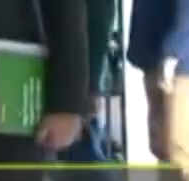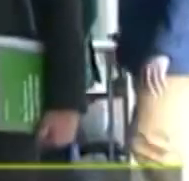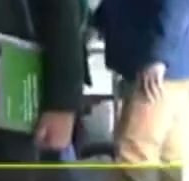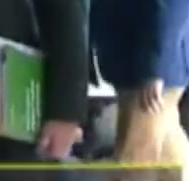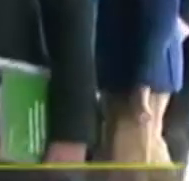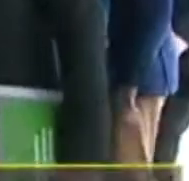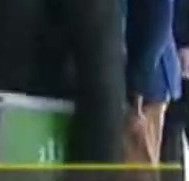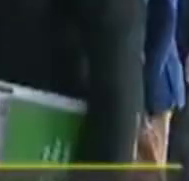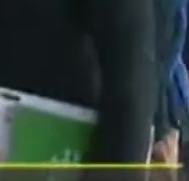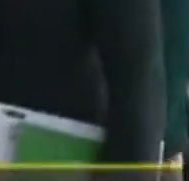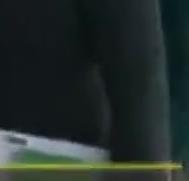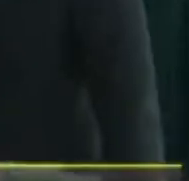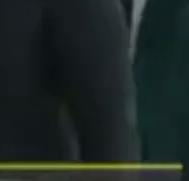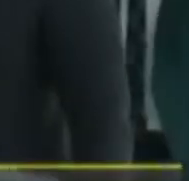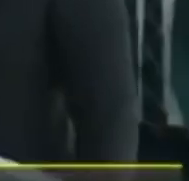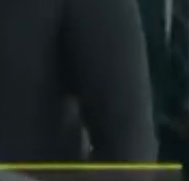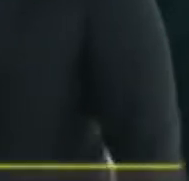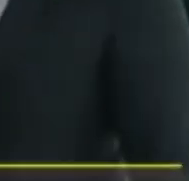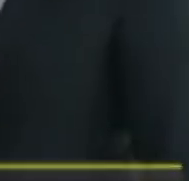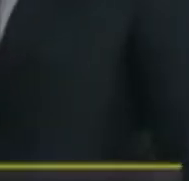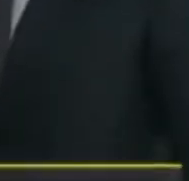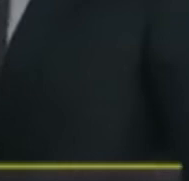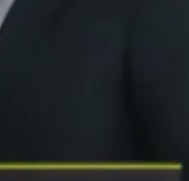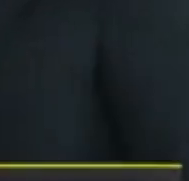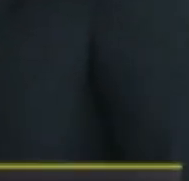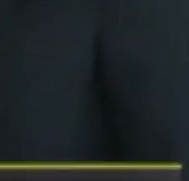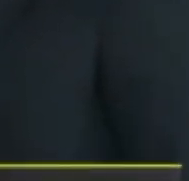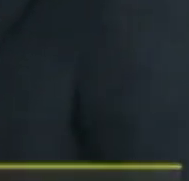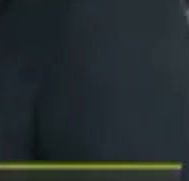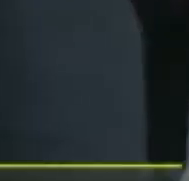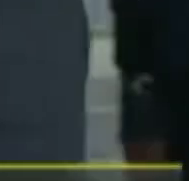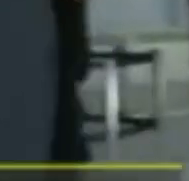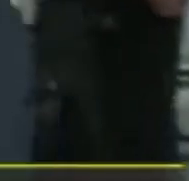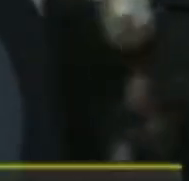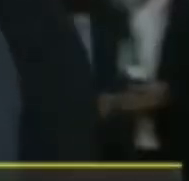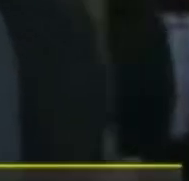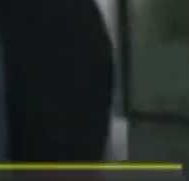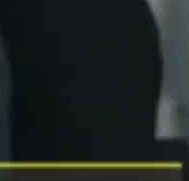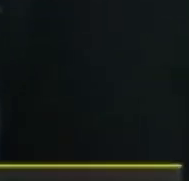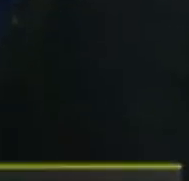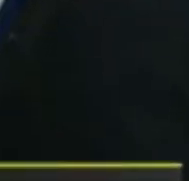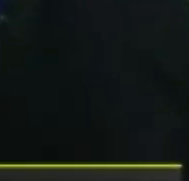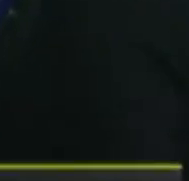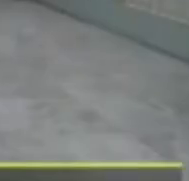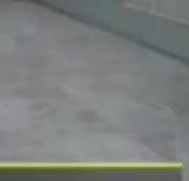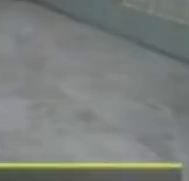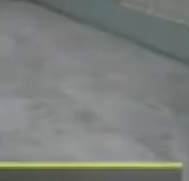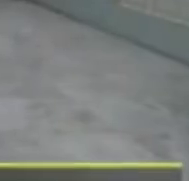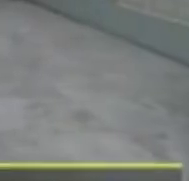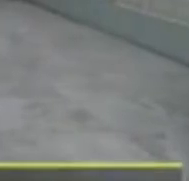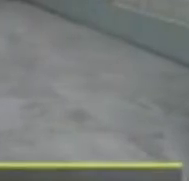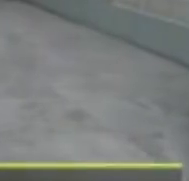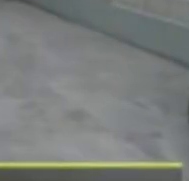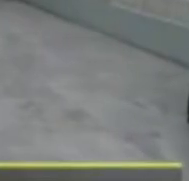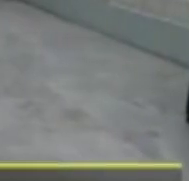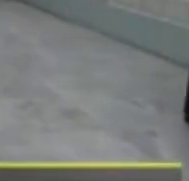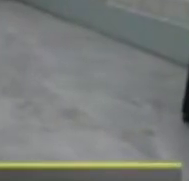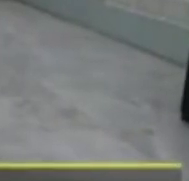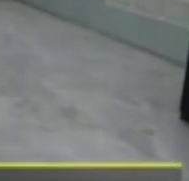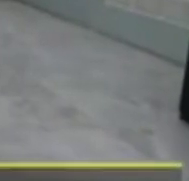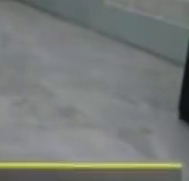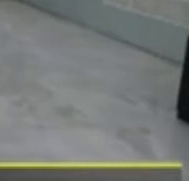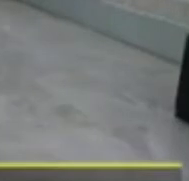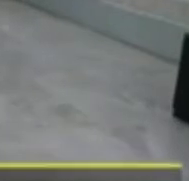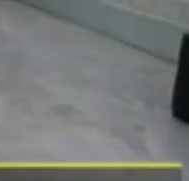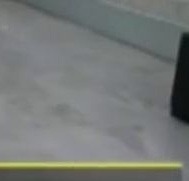O Governo do Estado entregou hoje à Assembleia Legislativa o conjunto de propostas de mudança na tributação do Estado. Se